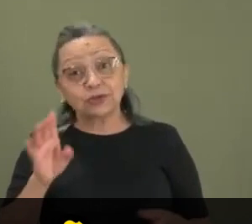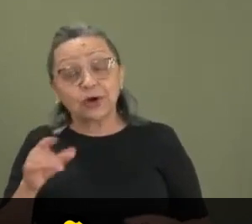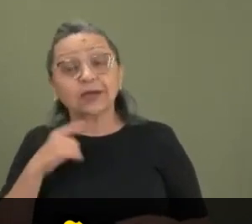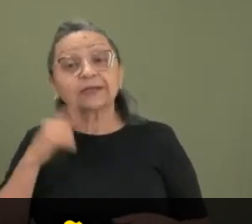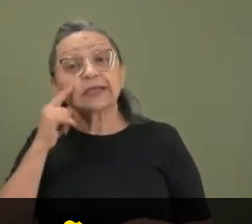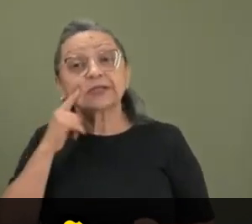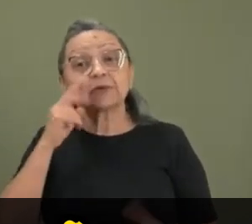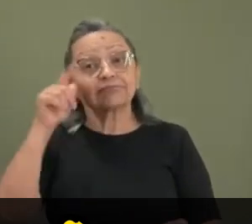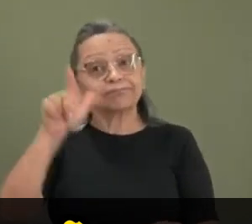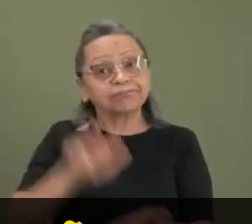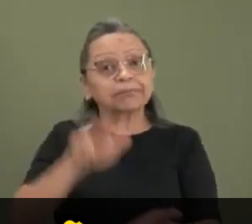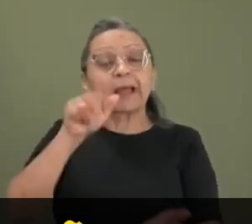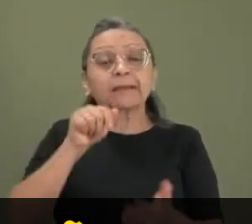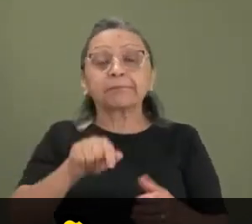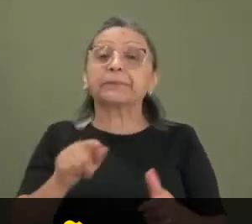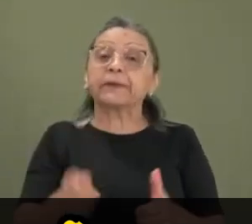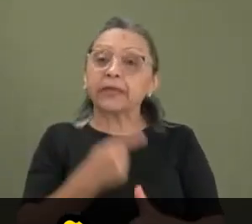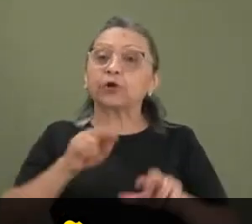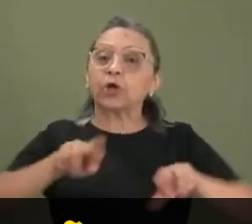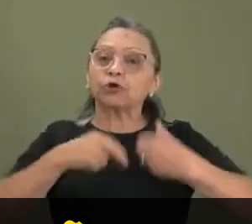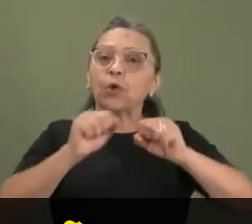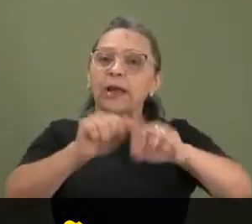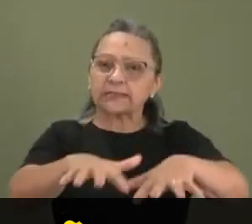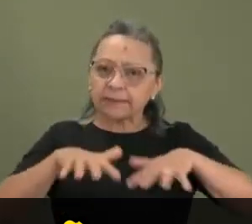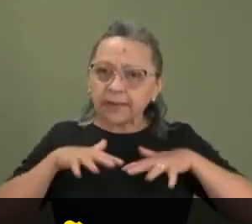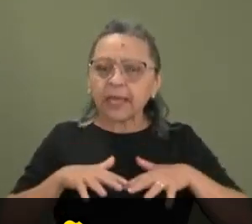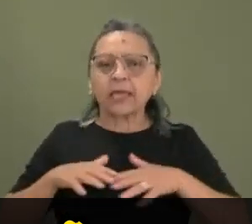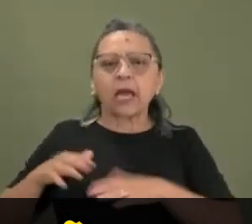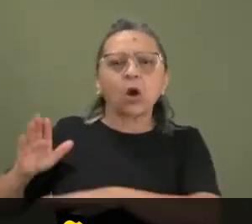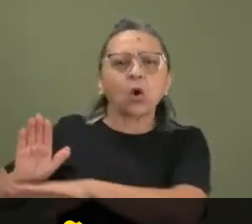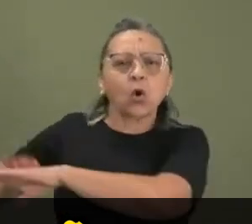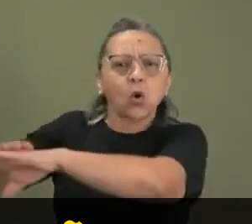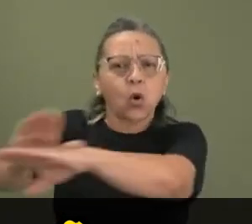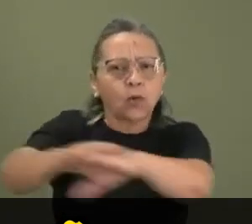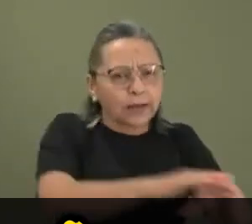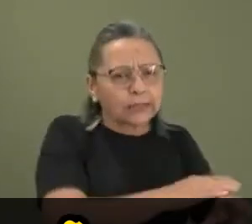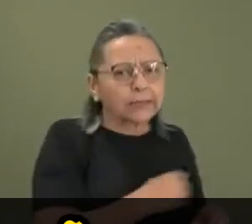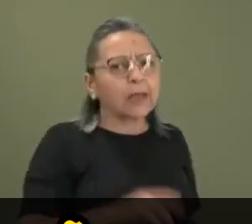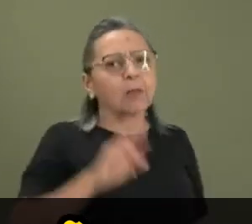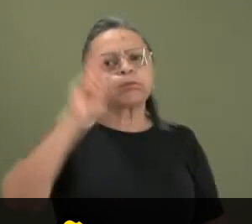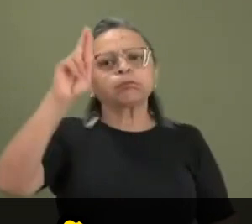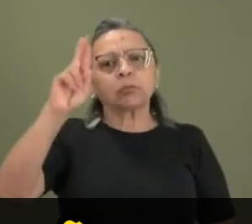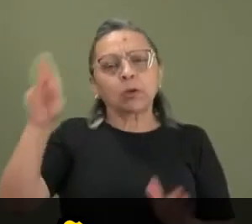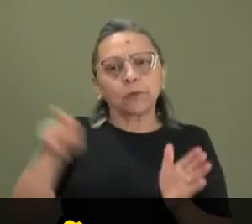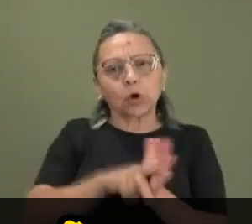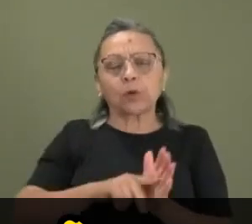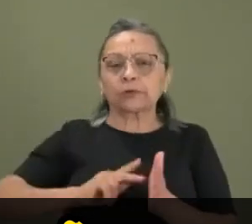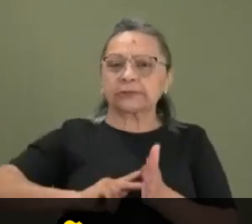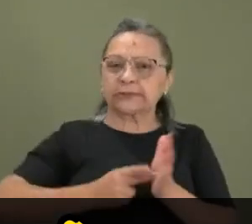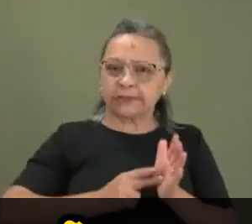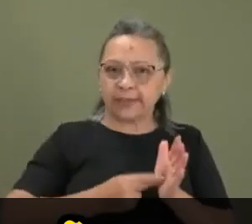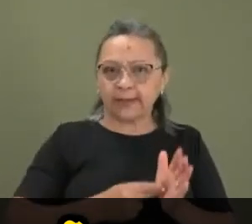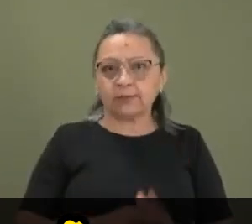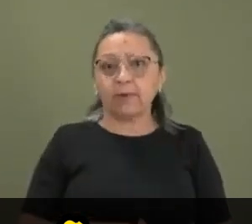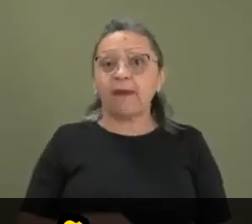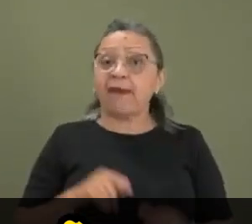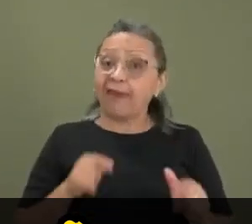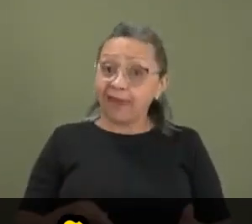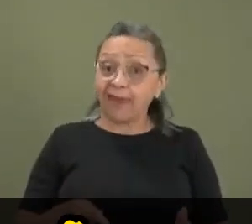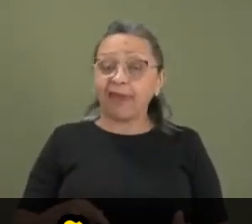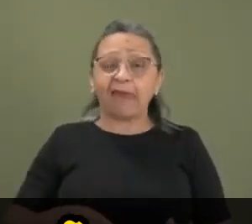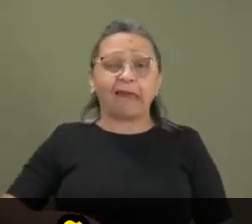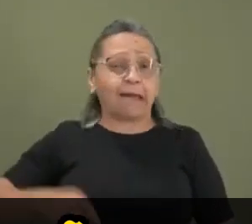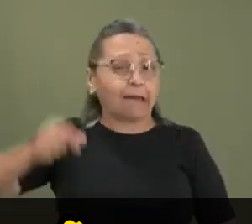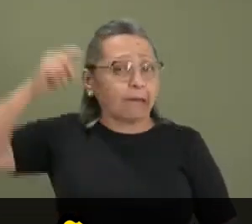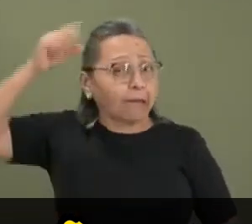referendadas em assembleias, convocadas e conduzidas pelos próprios sindicatos. É a velha